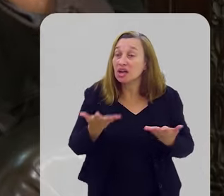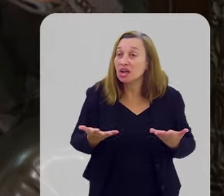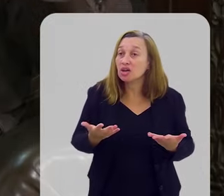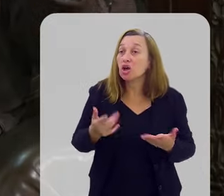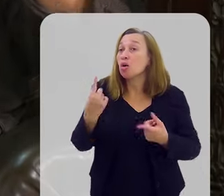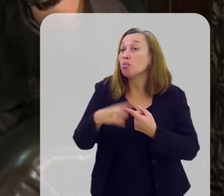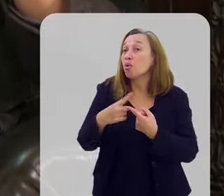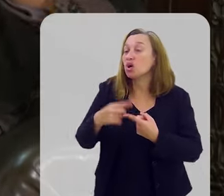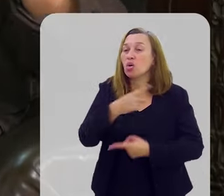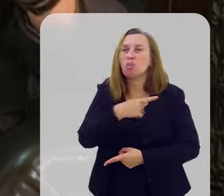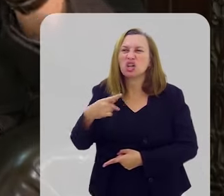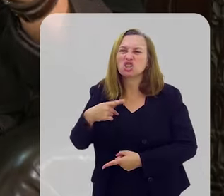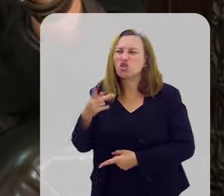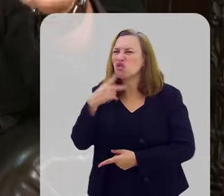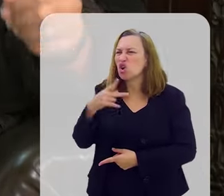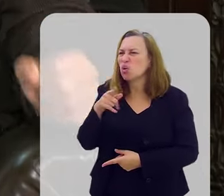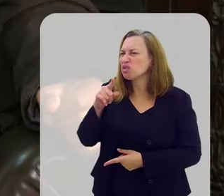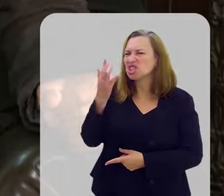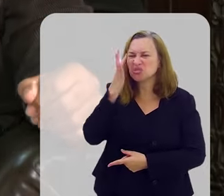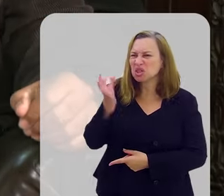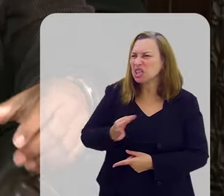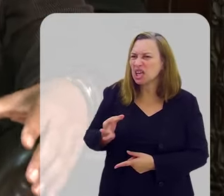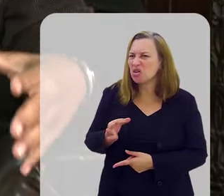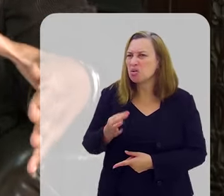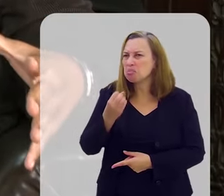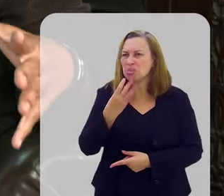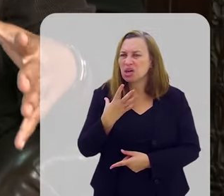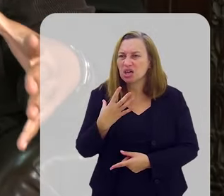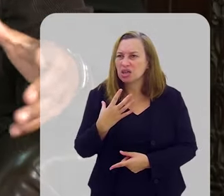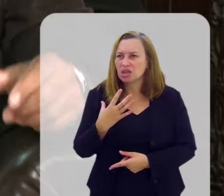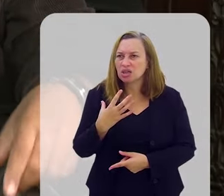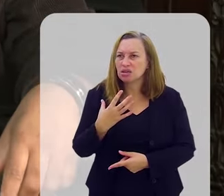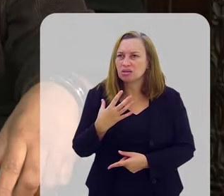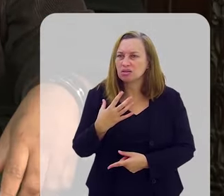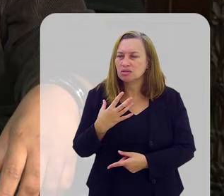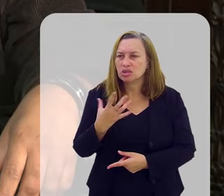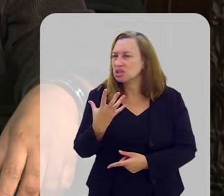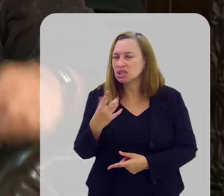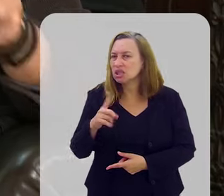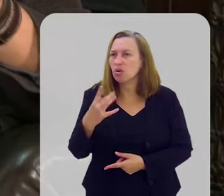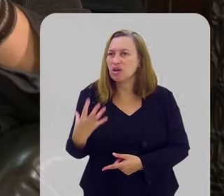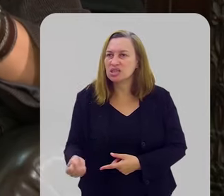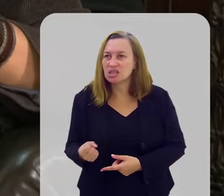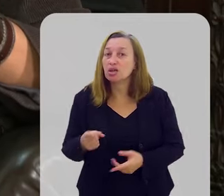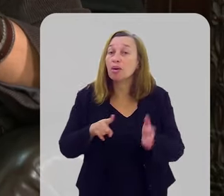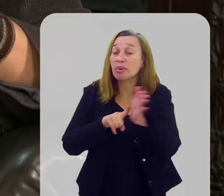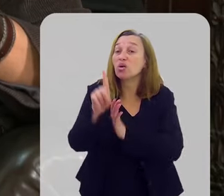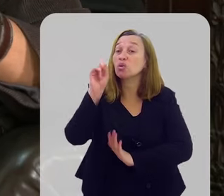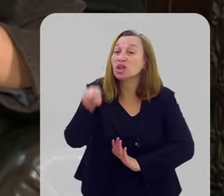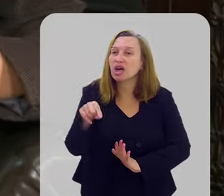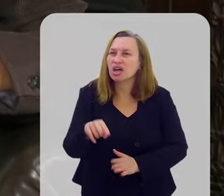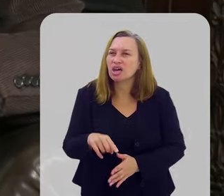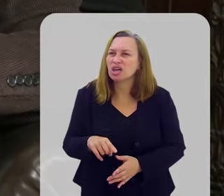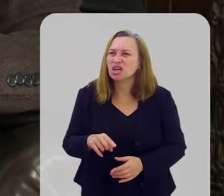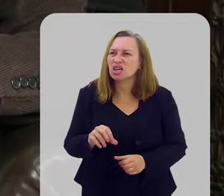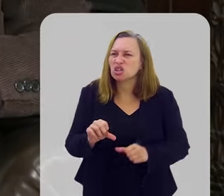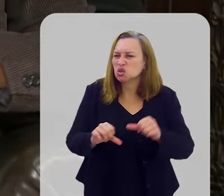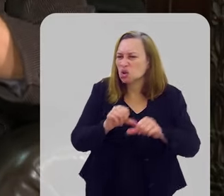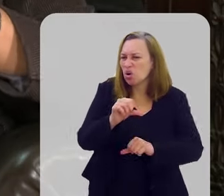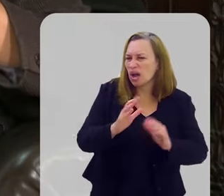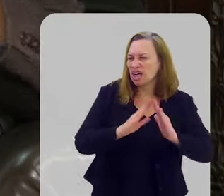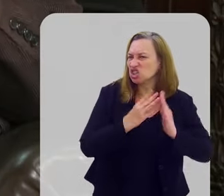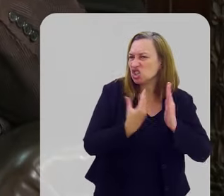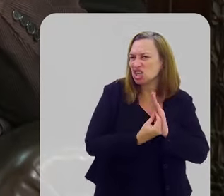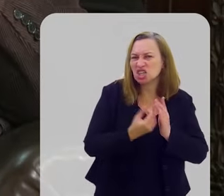Porque o pastor falou uma coisa que tu não entendeu muito bem, e tu não aprovou. A pergunta é, você trocar de igreja,